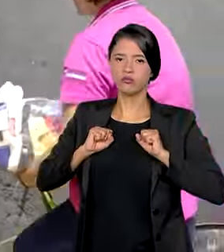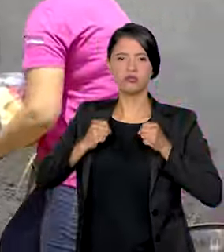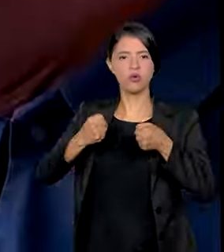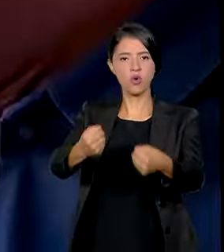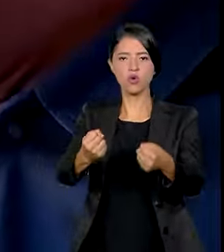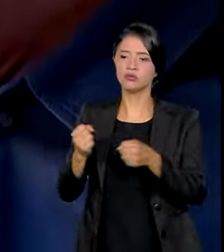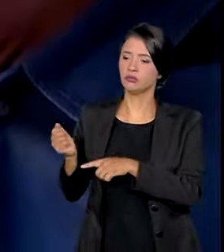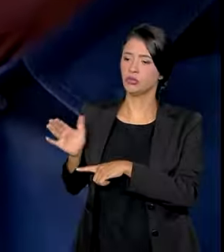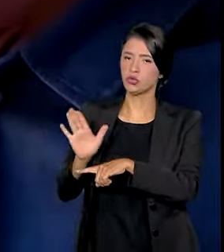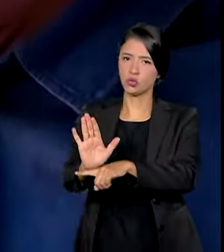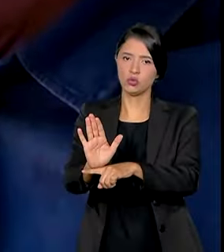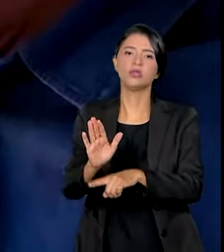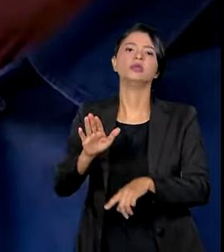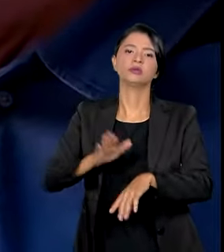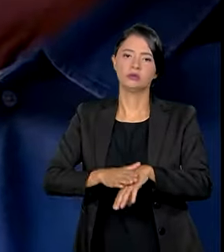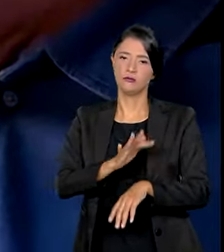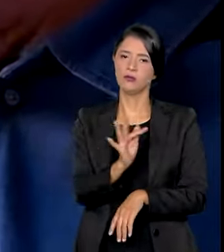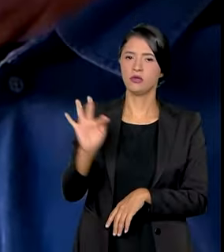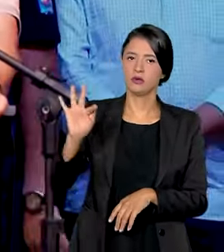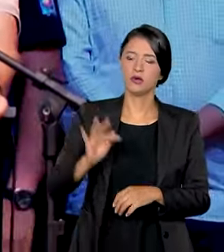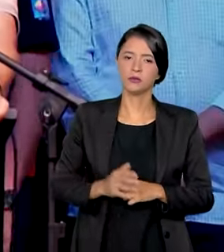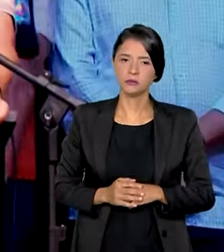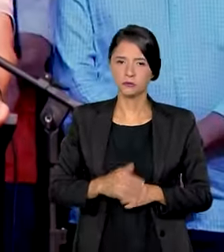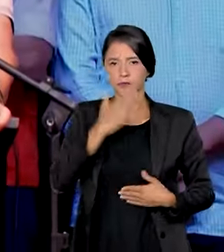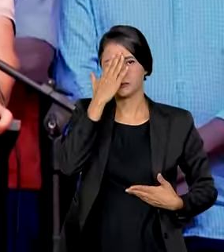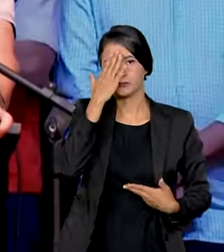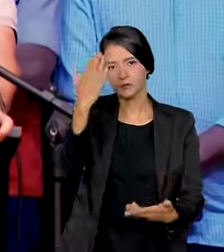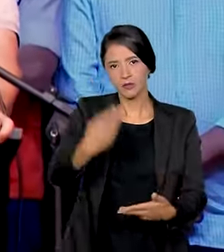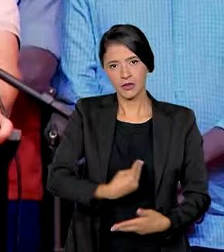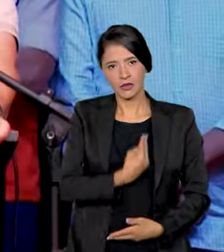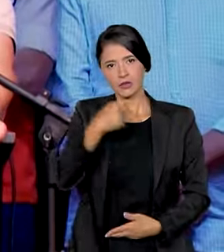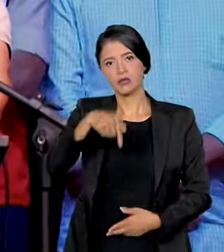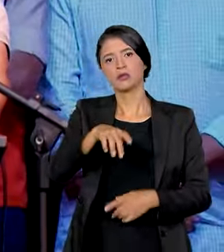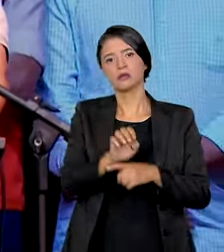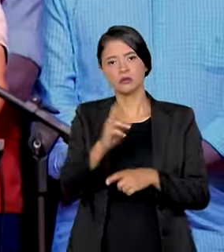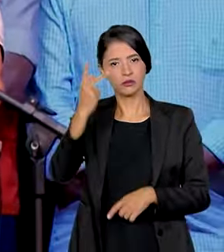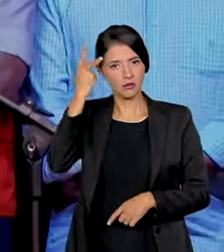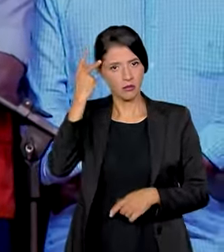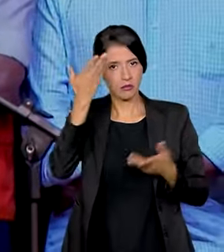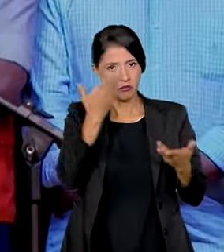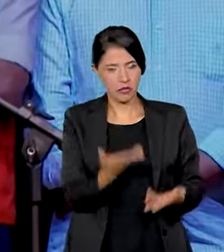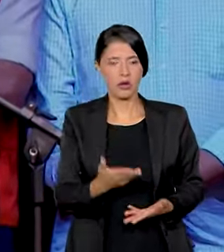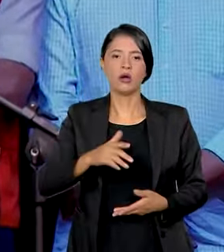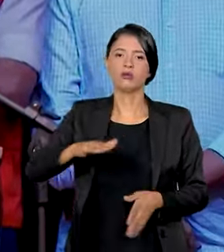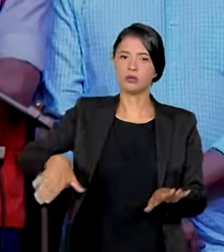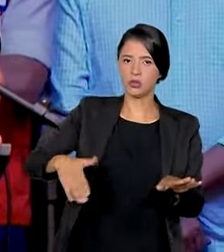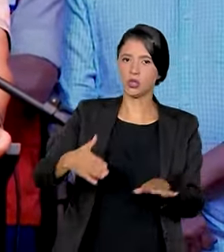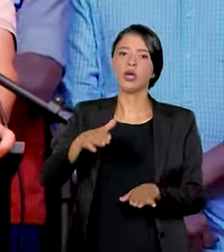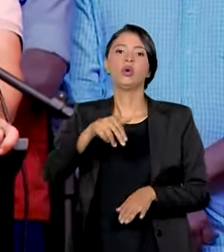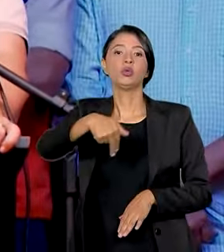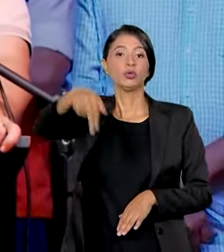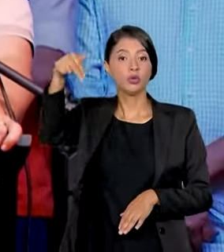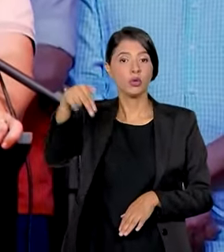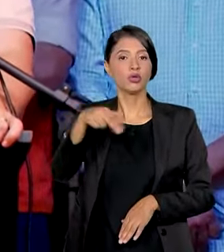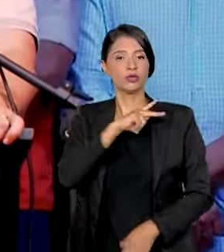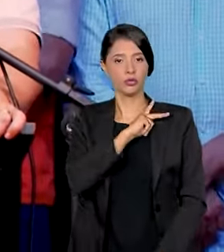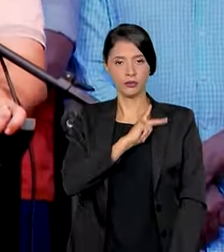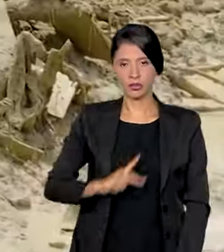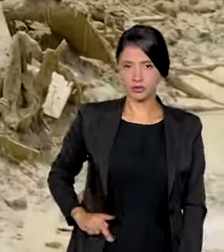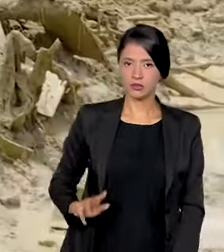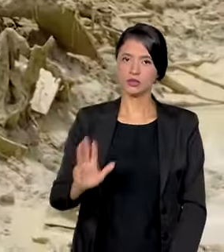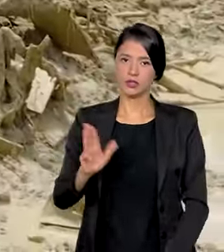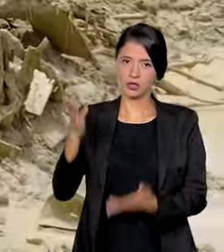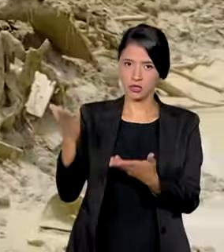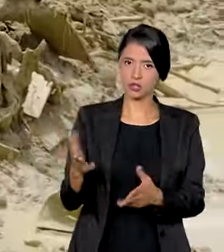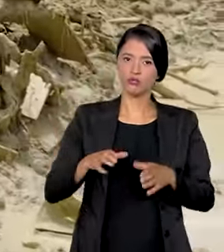de esforços e ajuda federal. Queria agradecer a presença aqui no estado de São Paulo, especial no litoral norte, do presidente Luiz Inácio Lula da Silva,